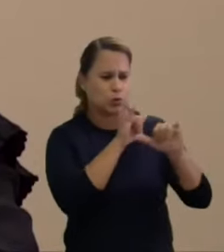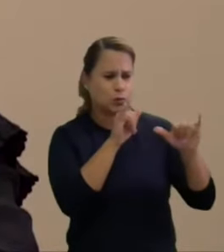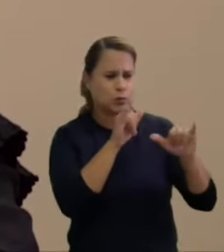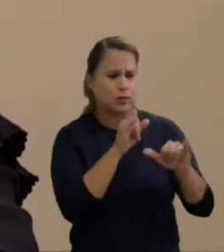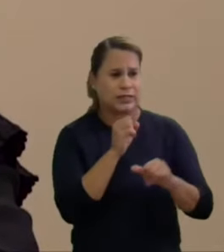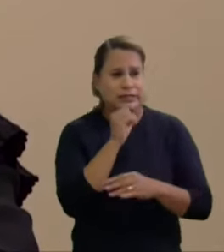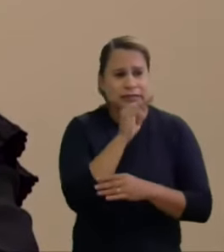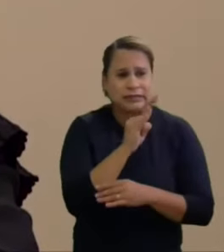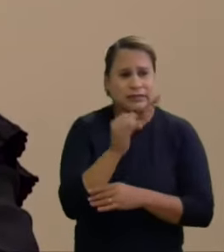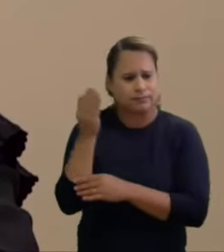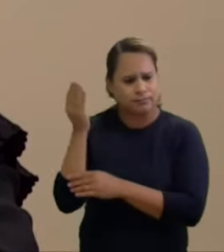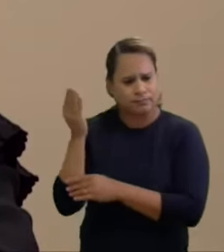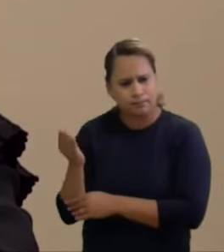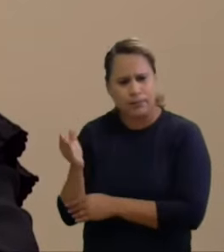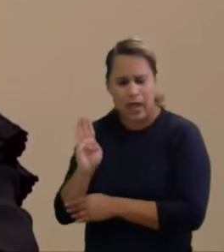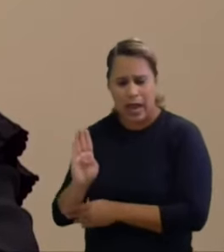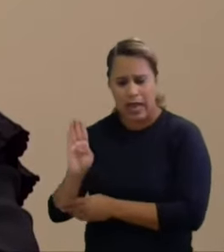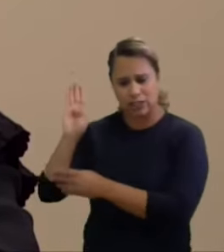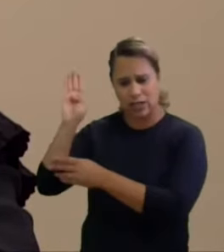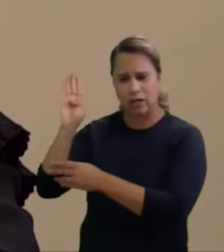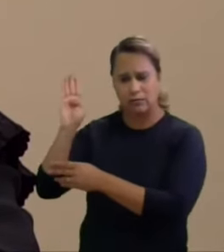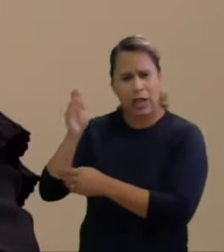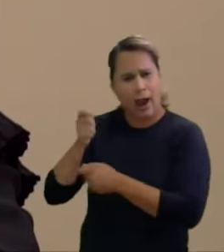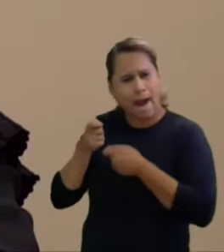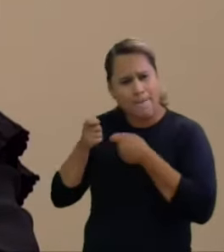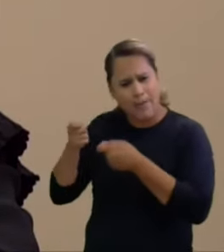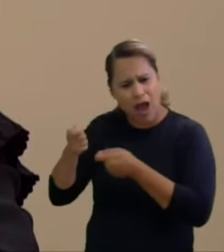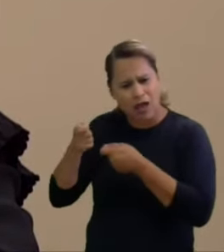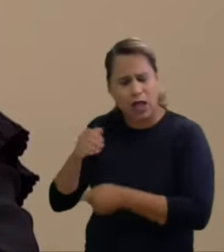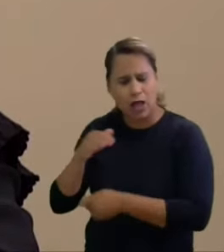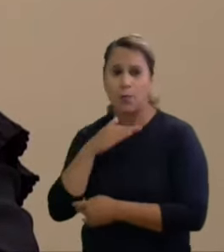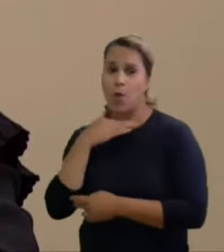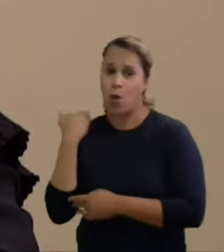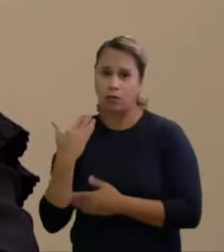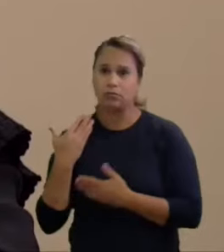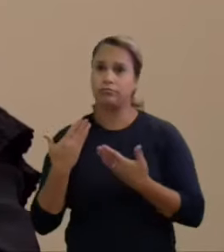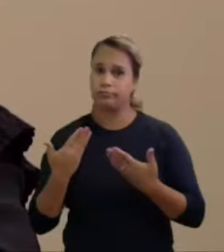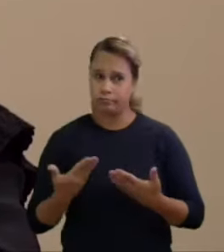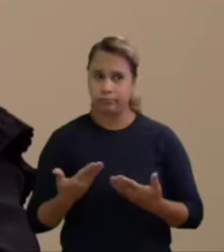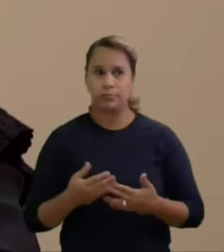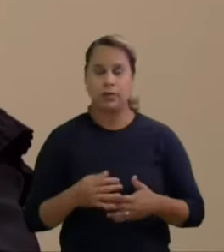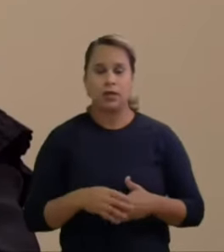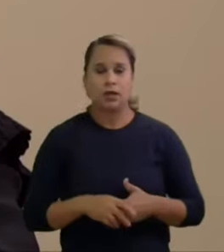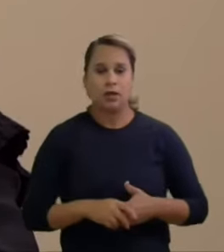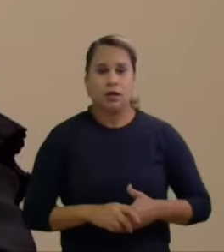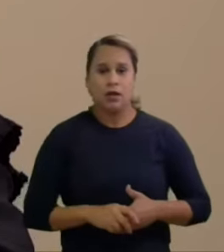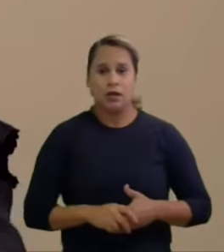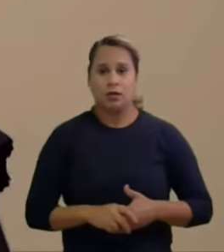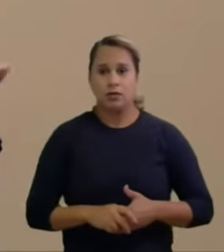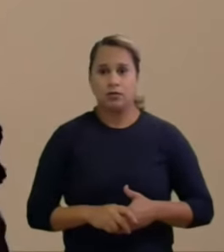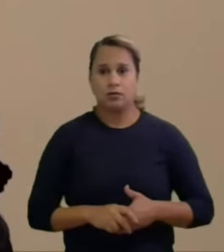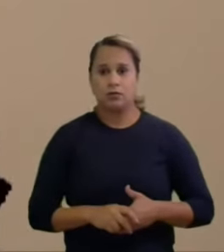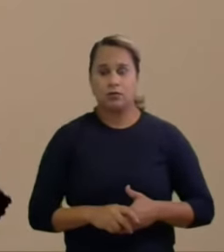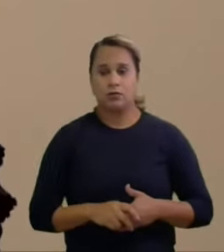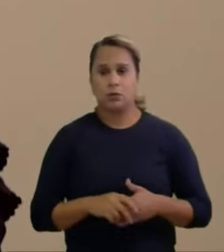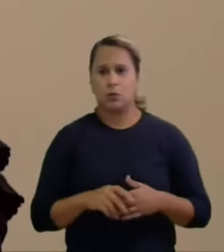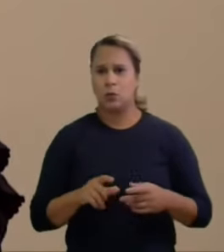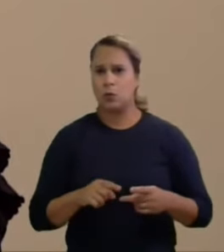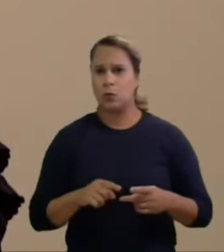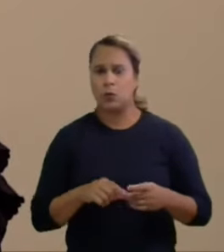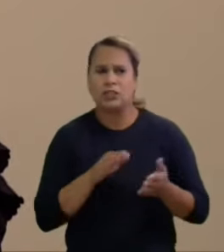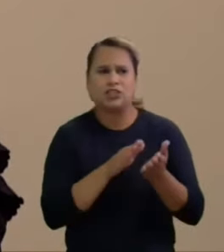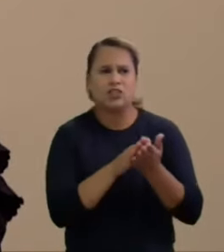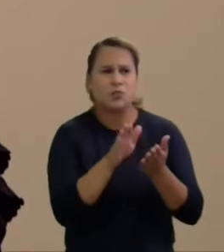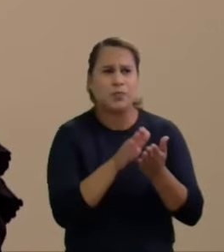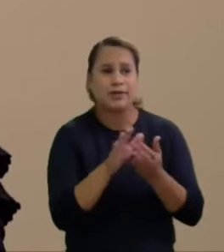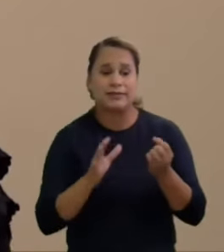letal facção criminosa do país não pode blindar o carro pois tal despesa irá implicar em sua cassação. Quanto à questão das despesas de segurança obviamente é uma